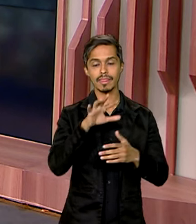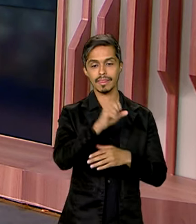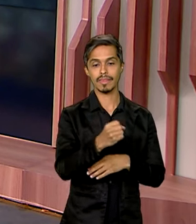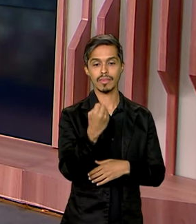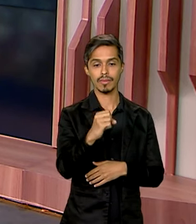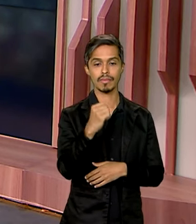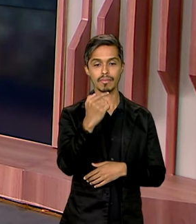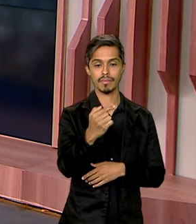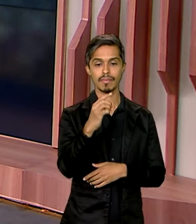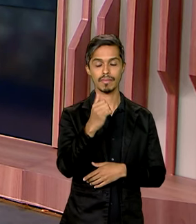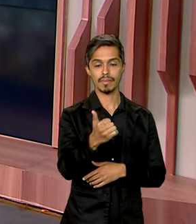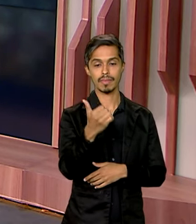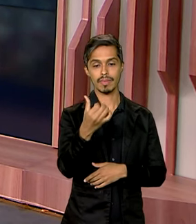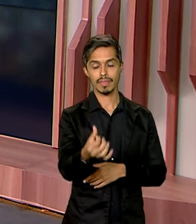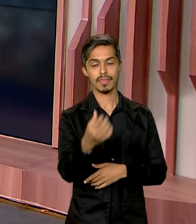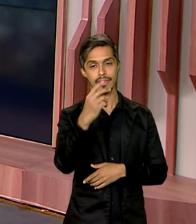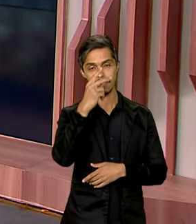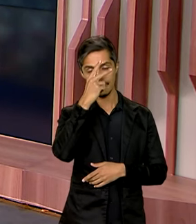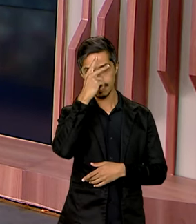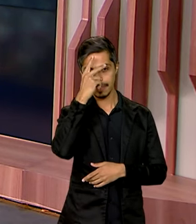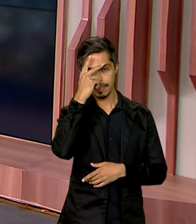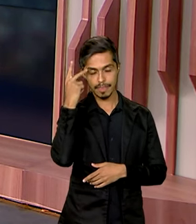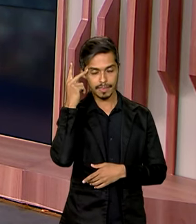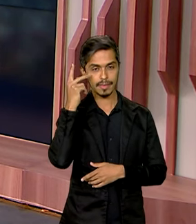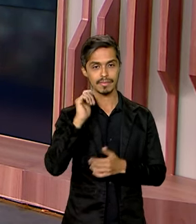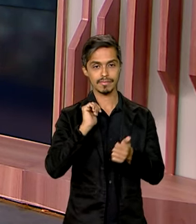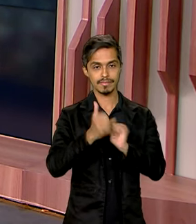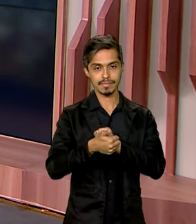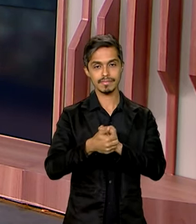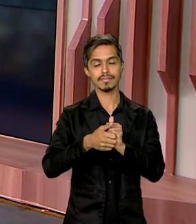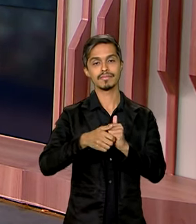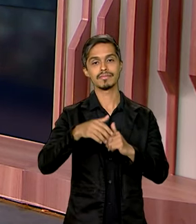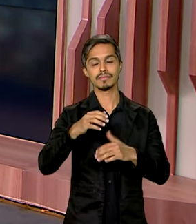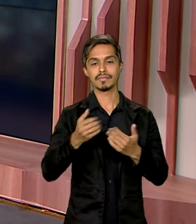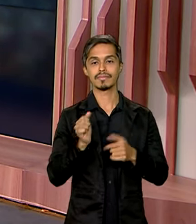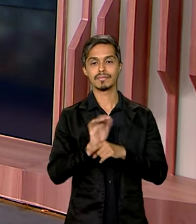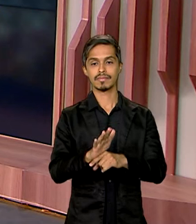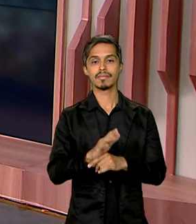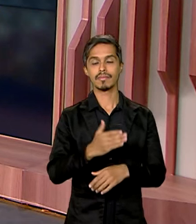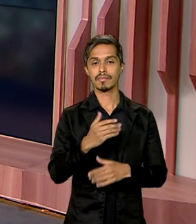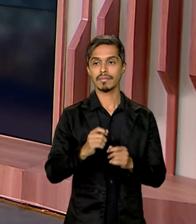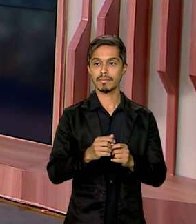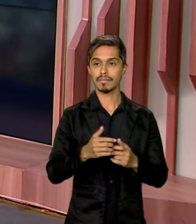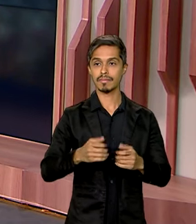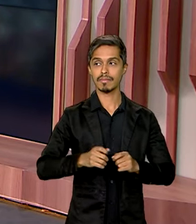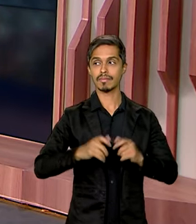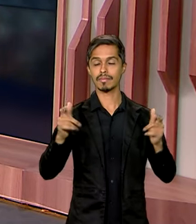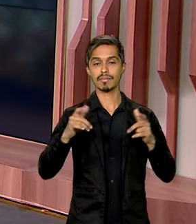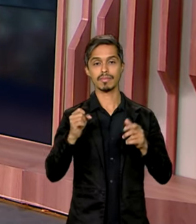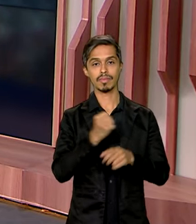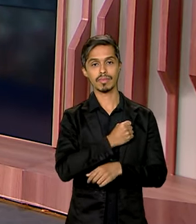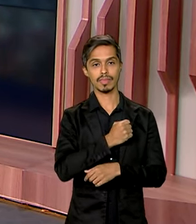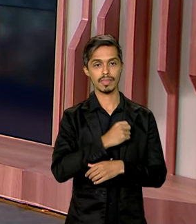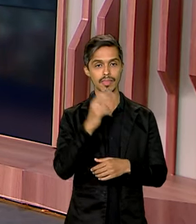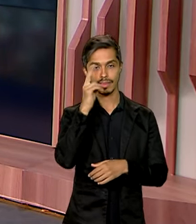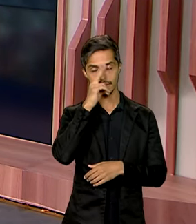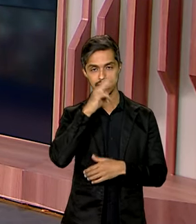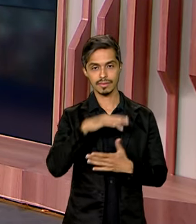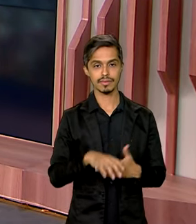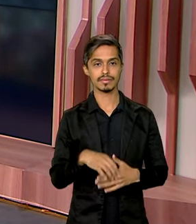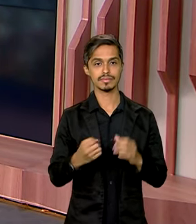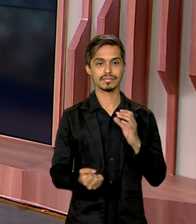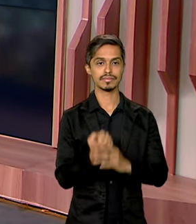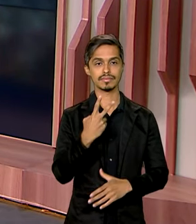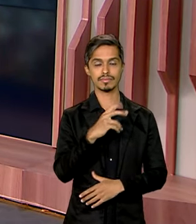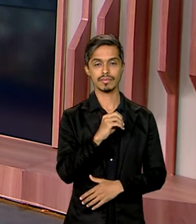.716 atletas beneficiados, maior número da história do programa. Criado em 2005,